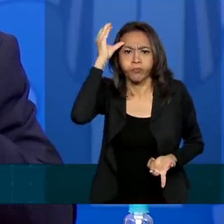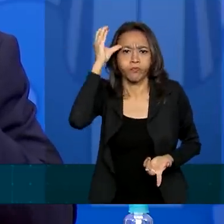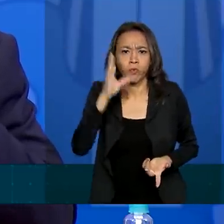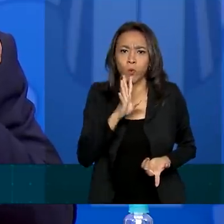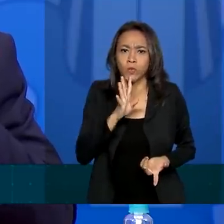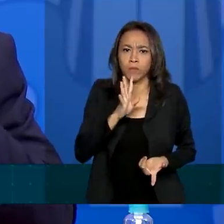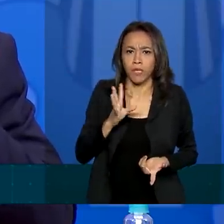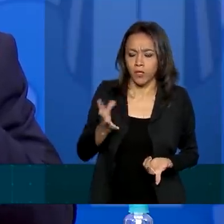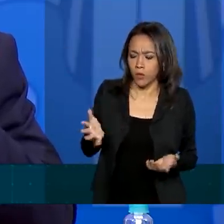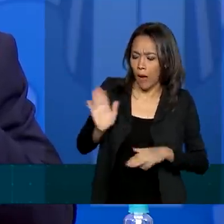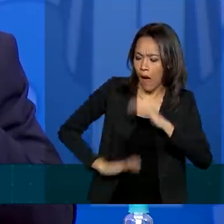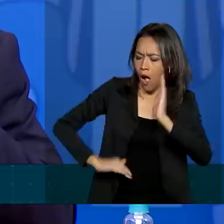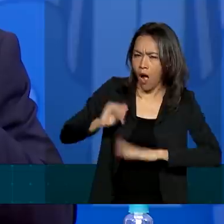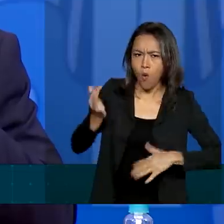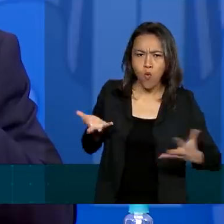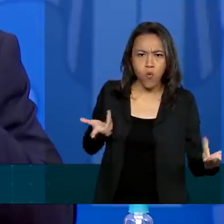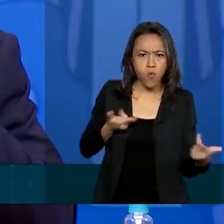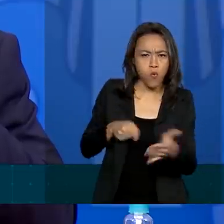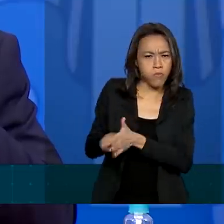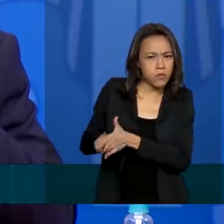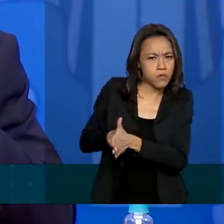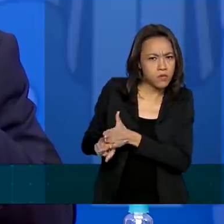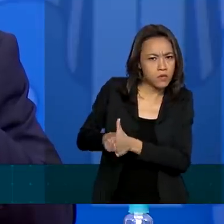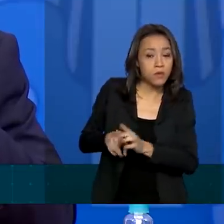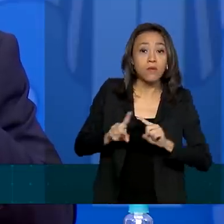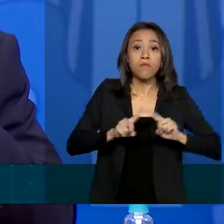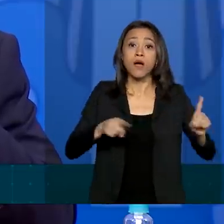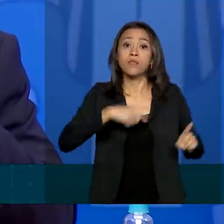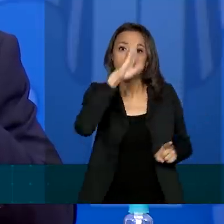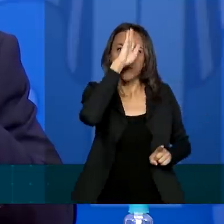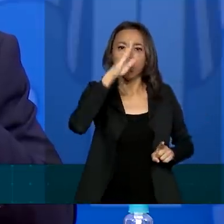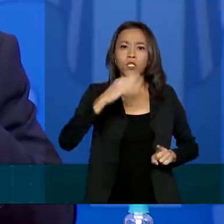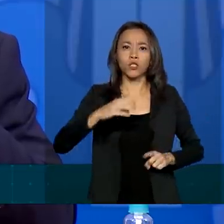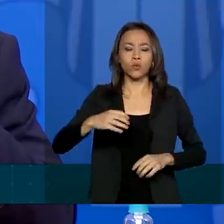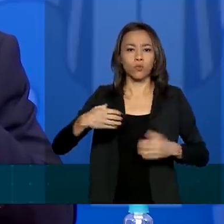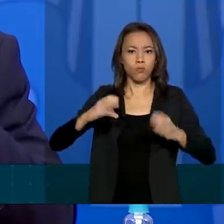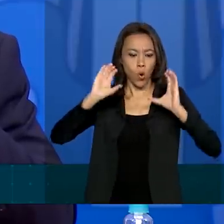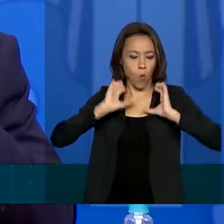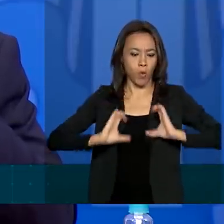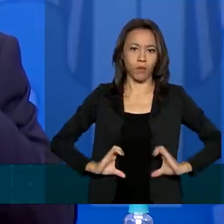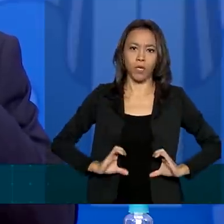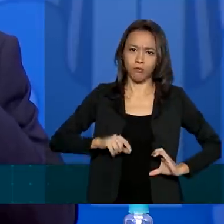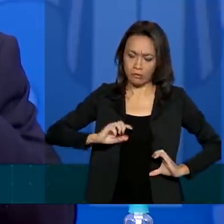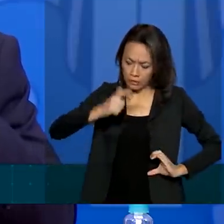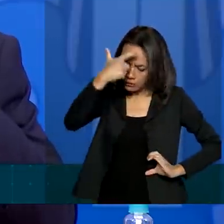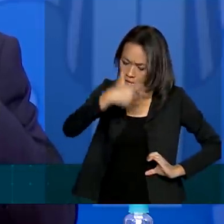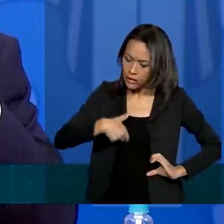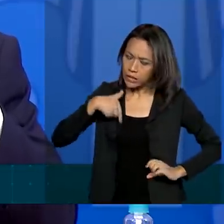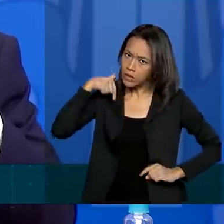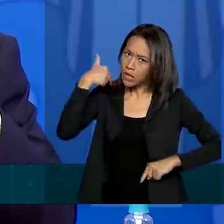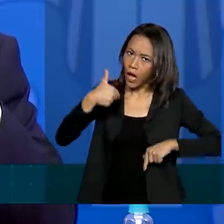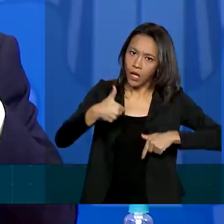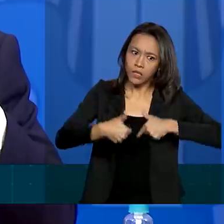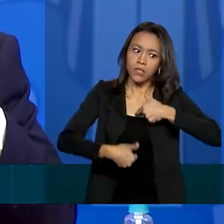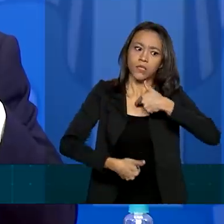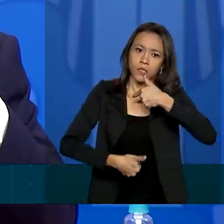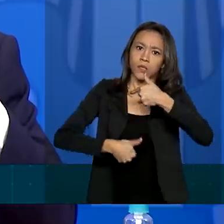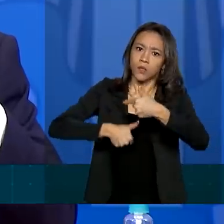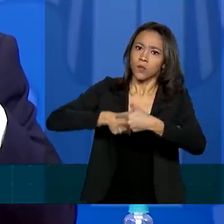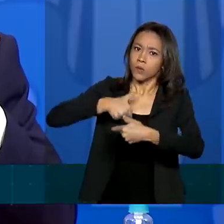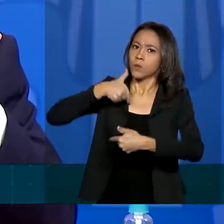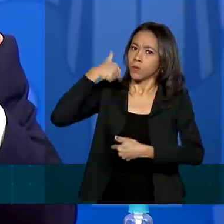por causa da habilidade também, mas principalmente por causa da atitude. Esse pessoal tem trabalhado dia e noite